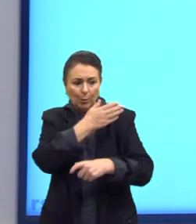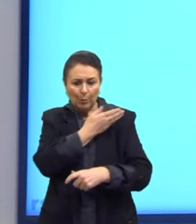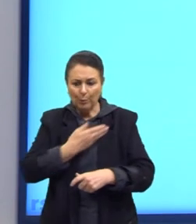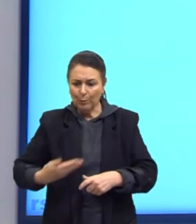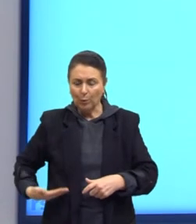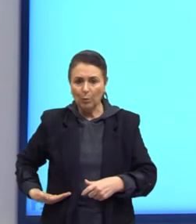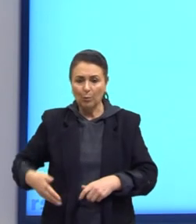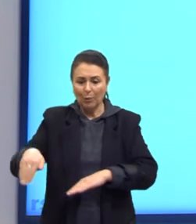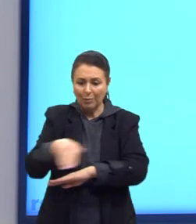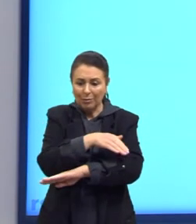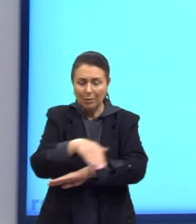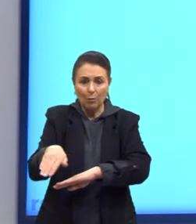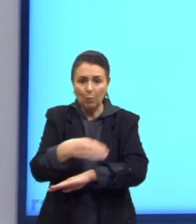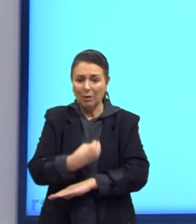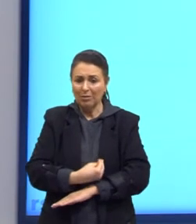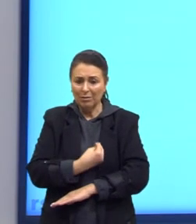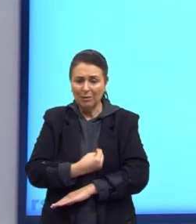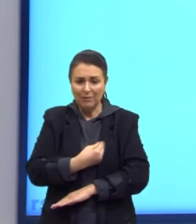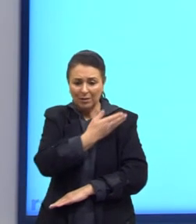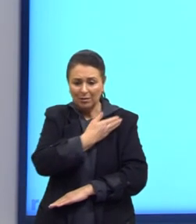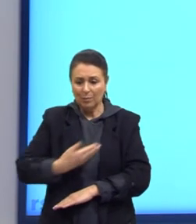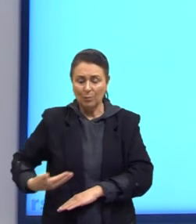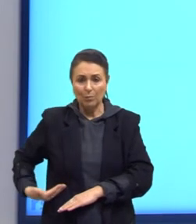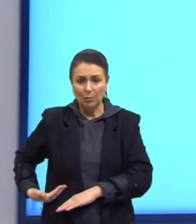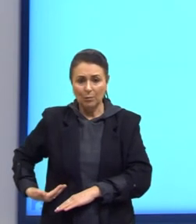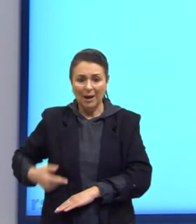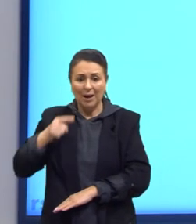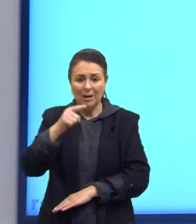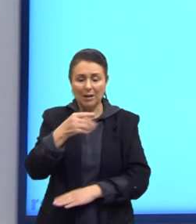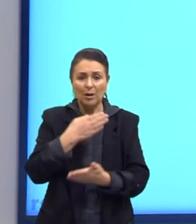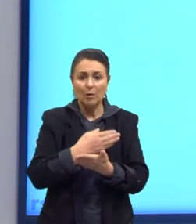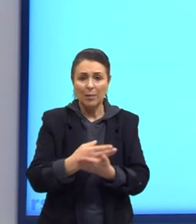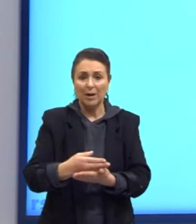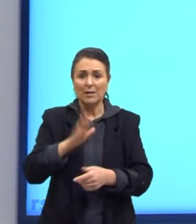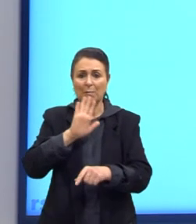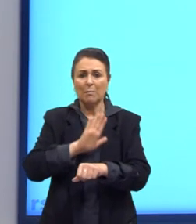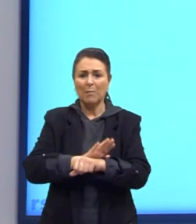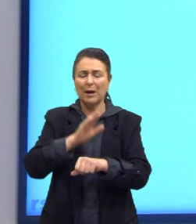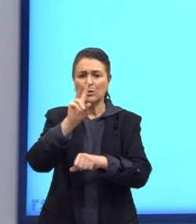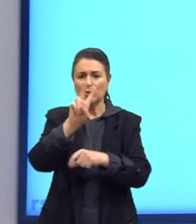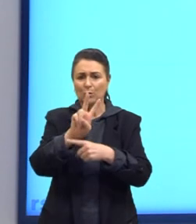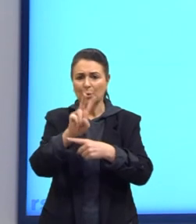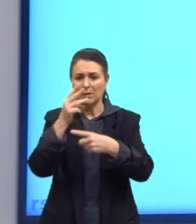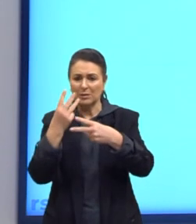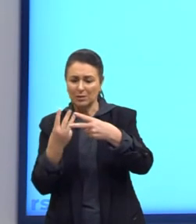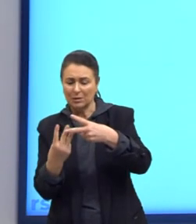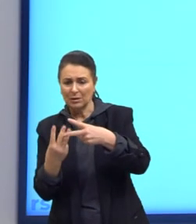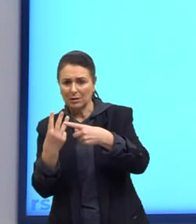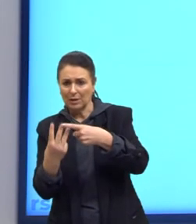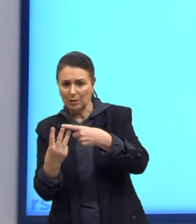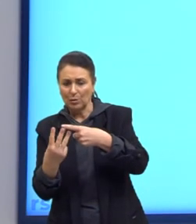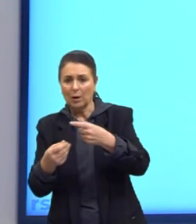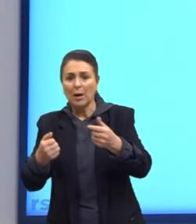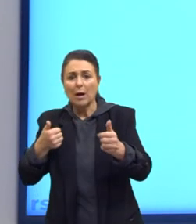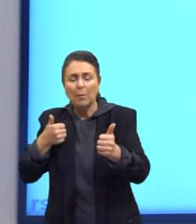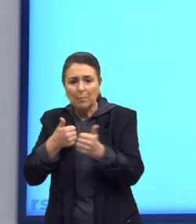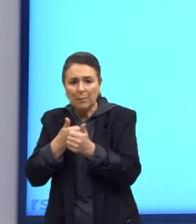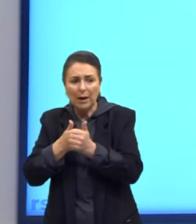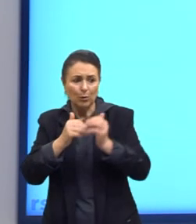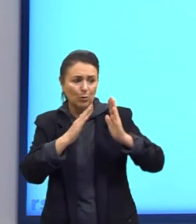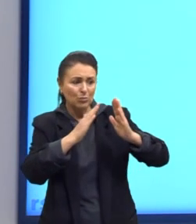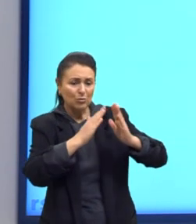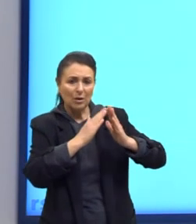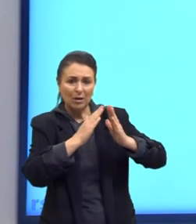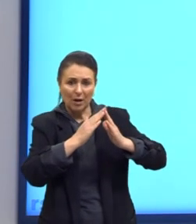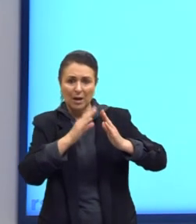na rua, na vida pública, que tiveram lugar mais de dois terços das agressões. Geralmente em locais próximos às casas de